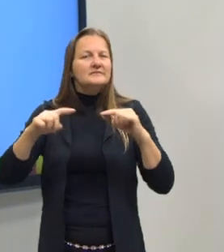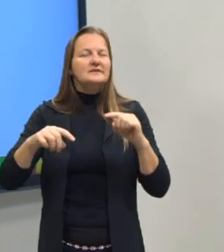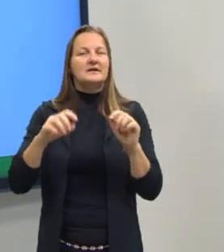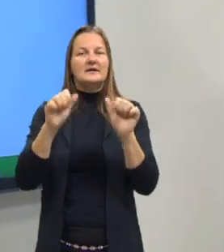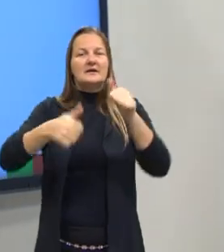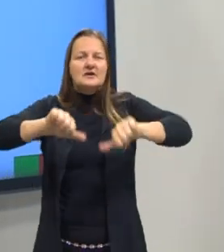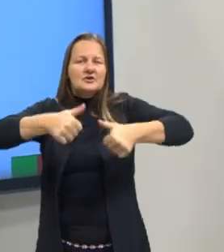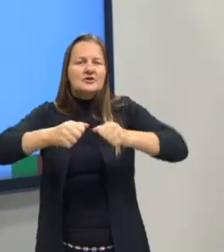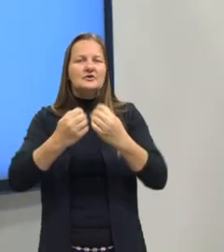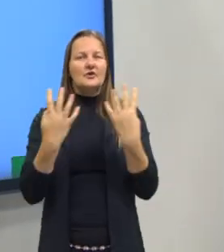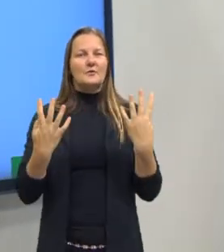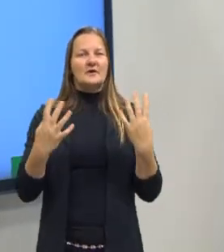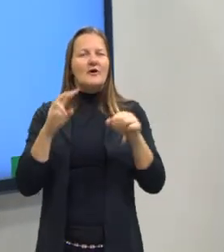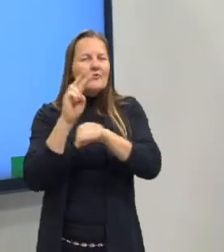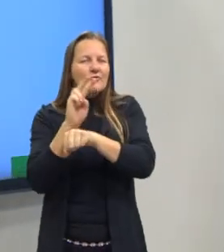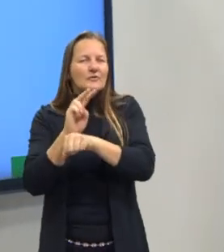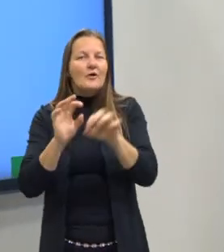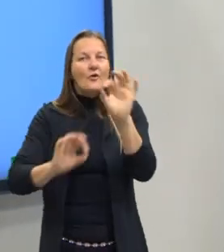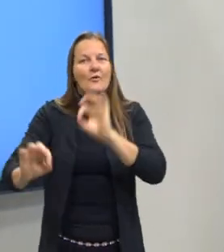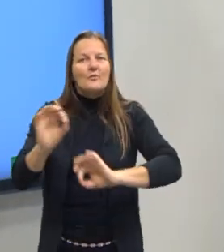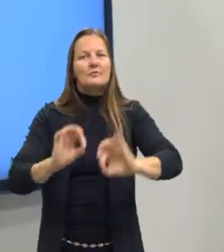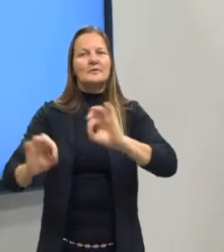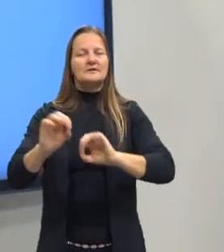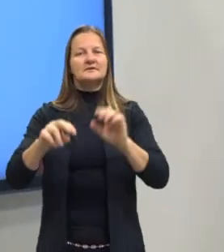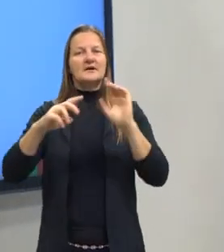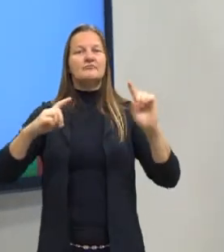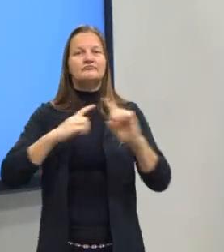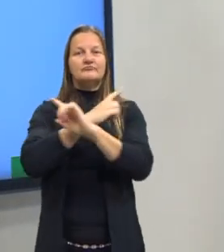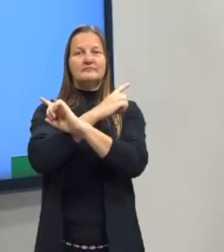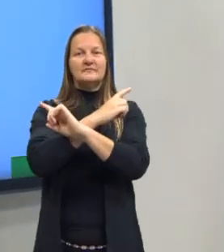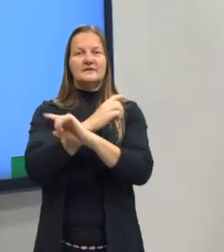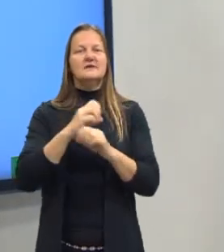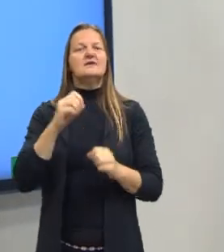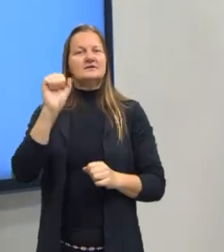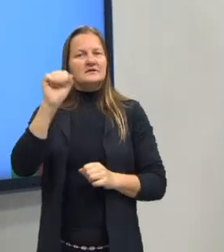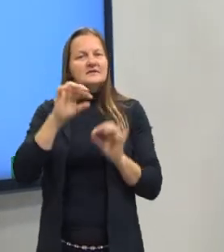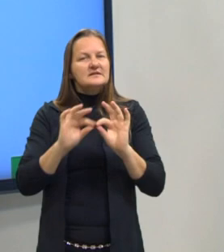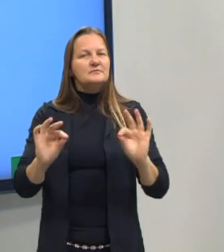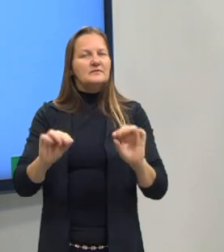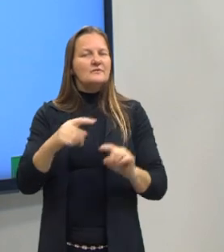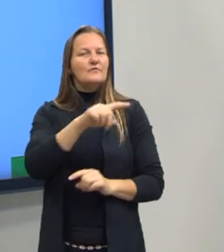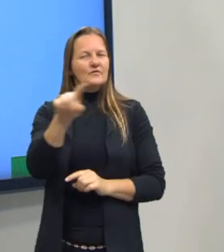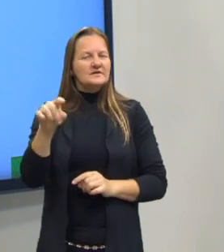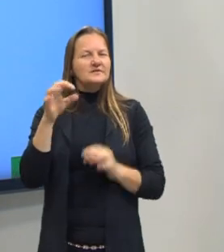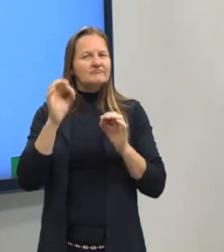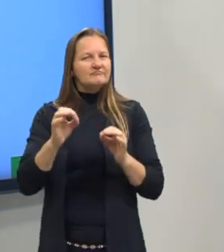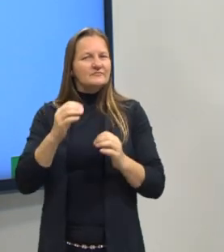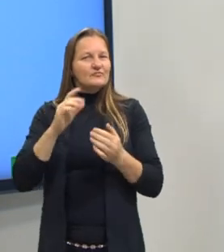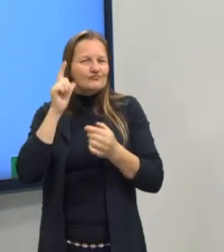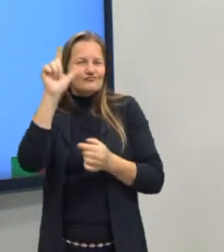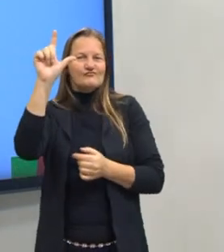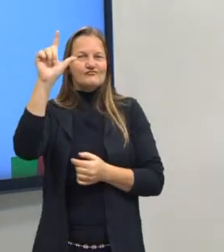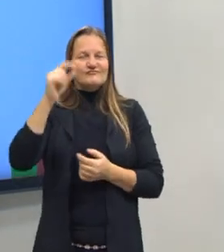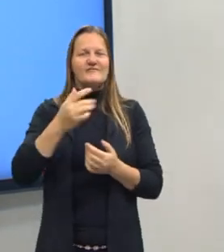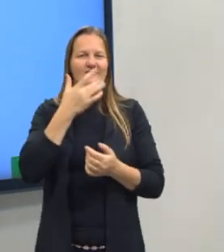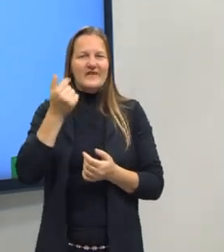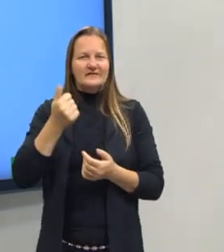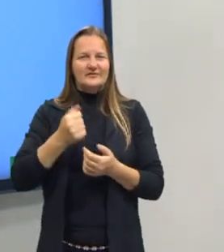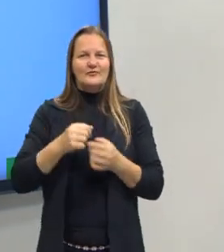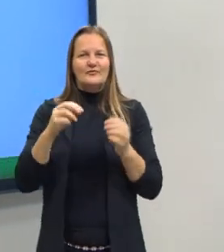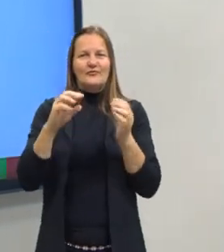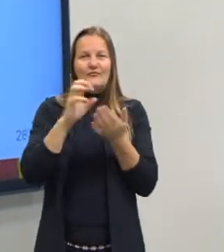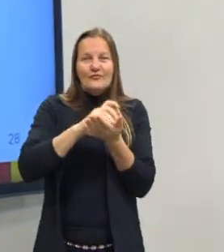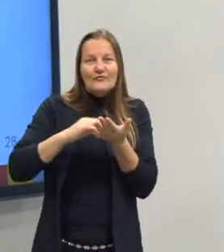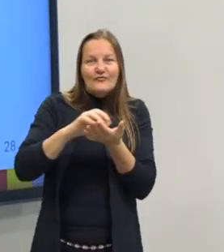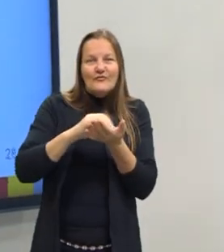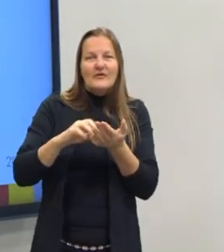estequiometria e saber organizar uma regra de três simples, vocês conseguem facilmente realizar